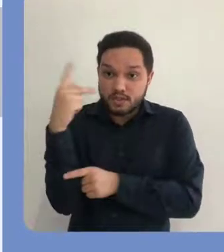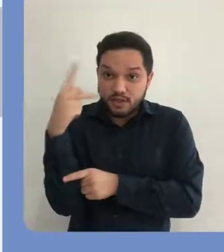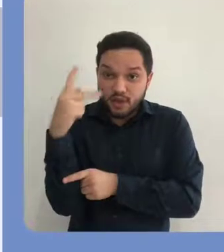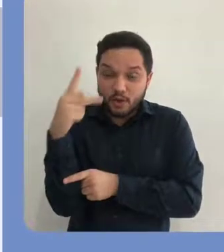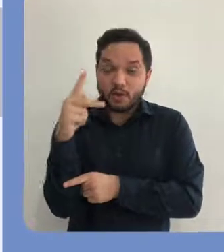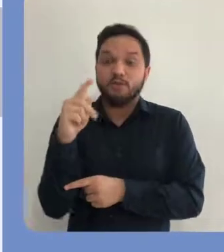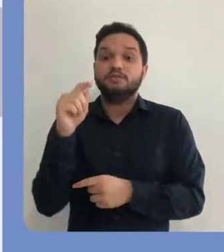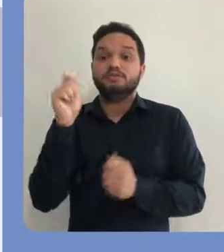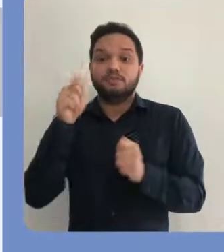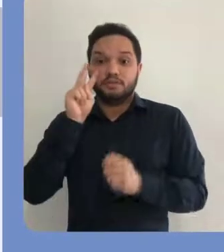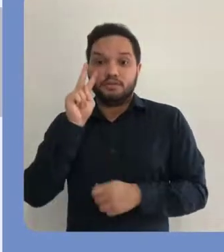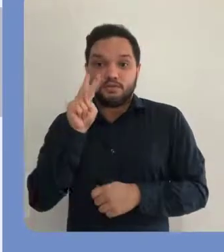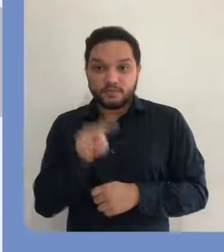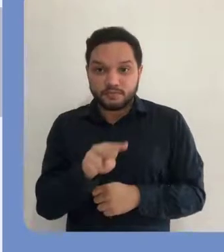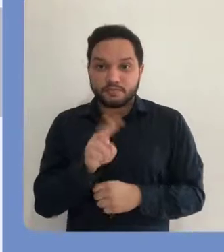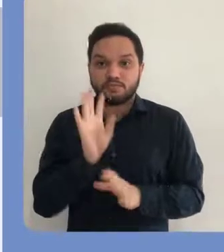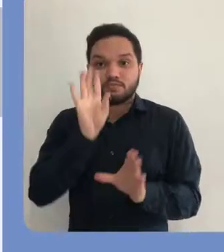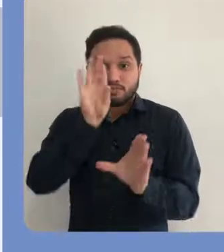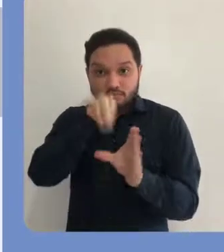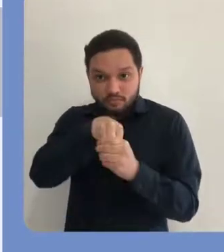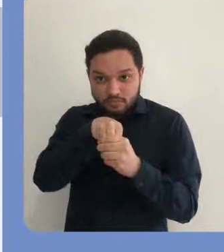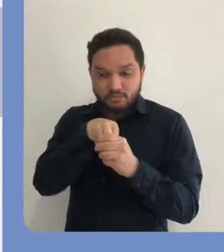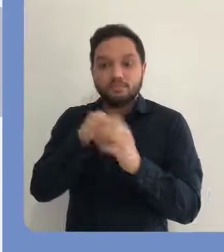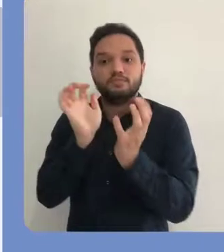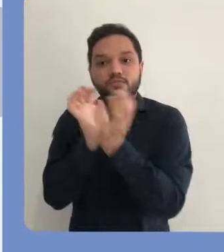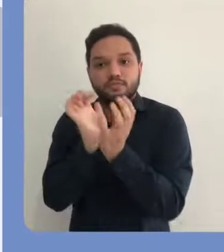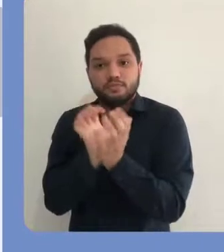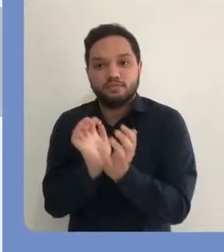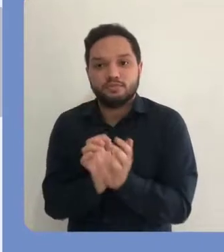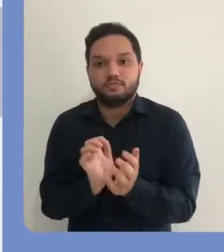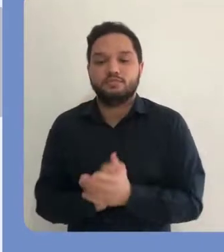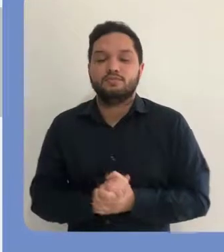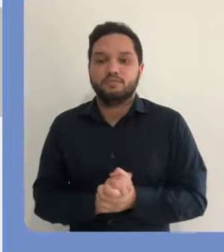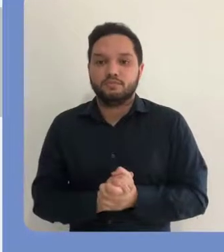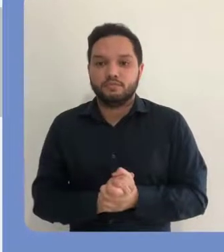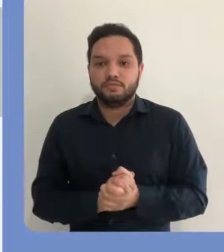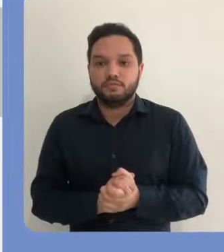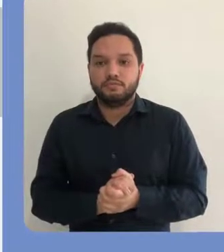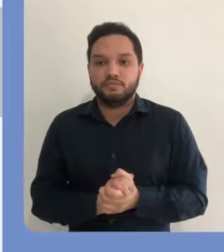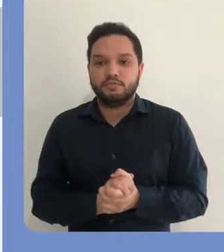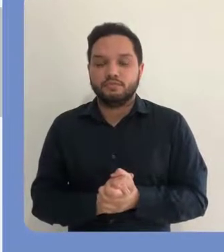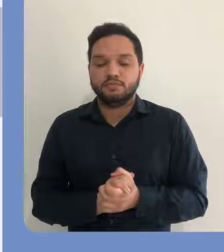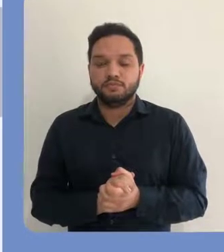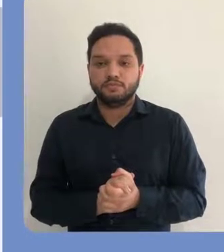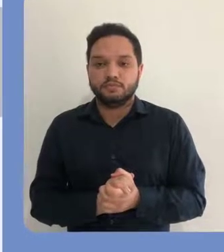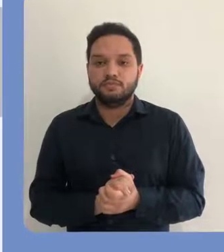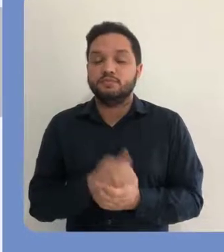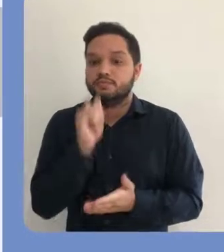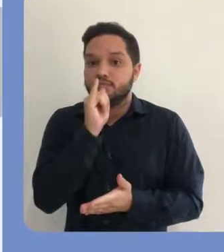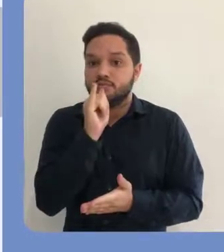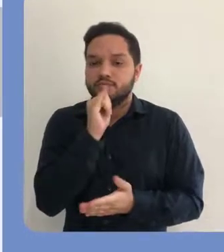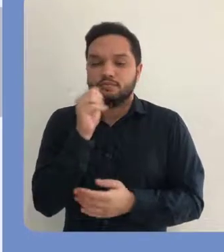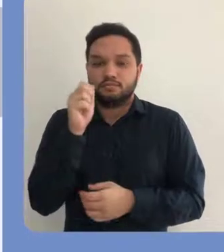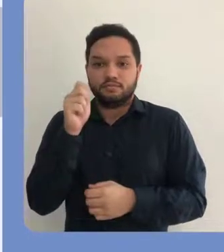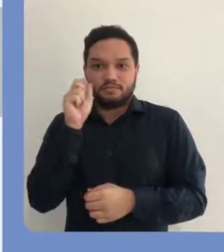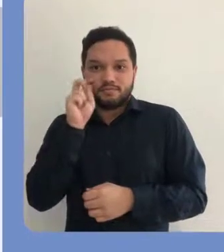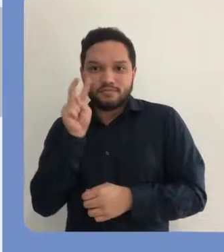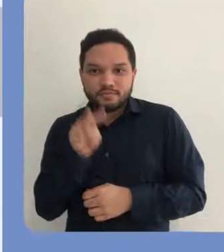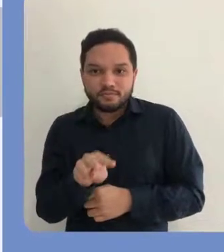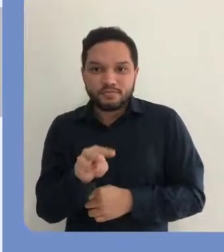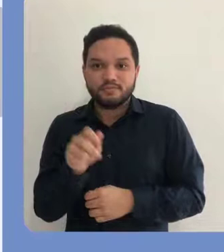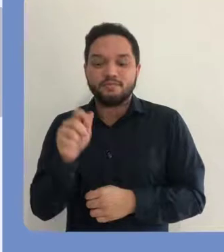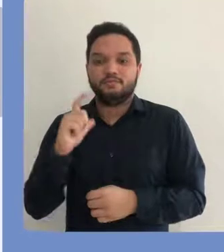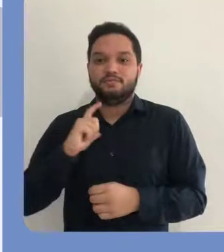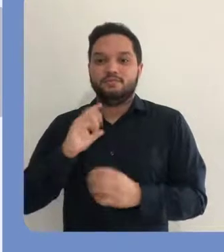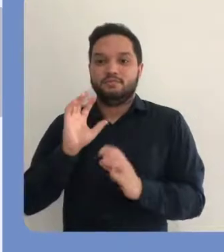dentro dessa relação de subcomunidades o seu centro respectivo para visualizar subcomunidades e eventuais coleções que